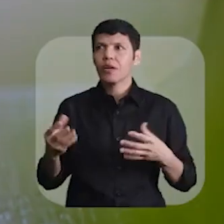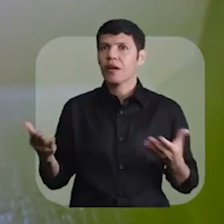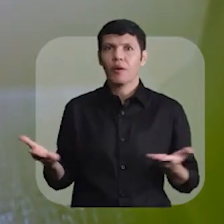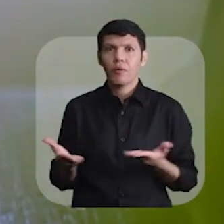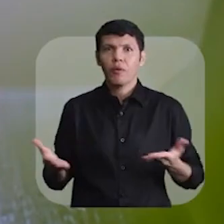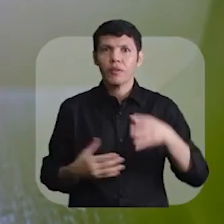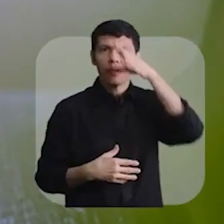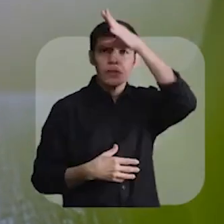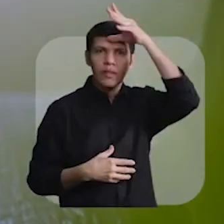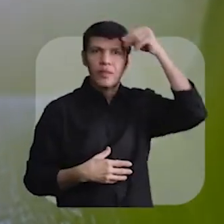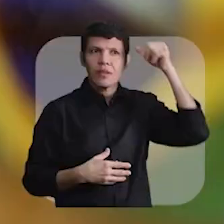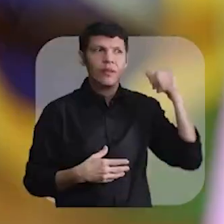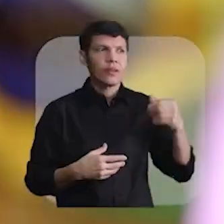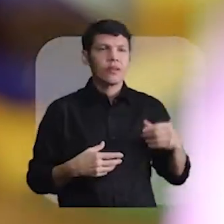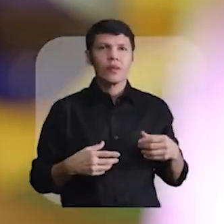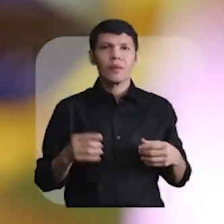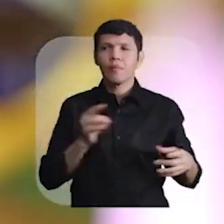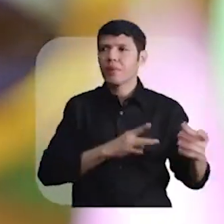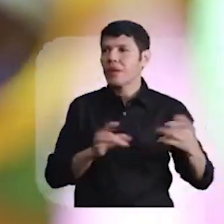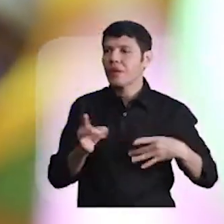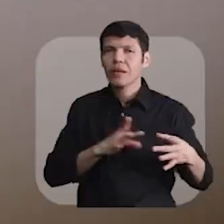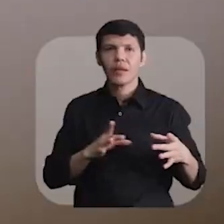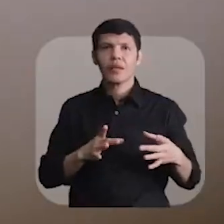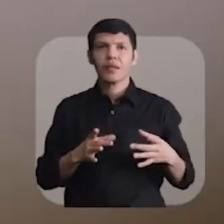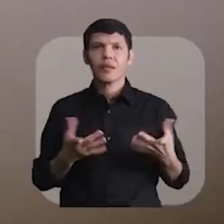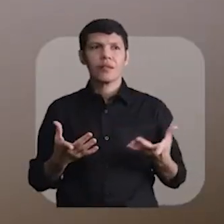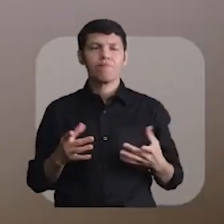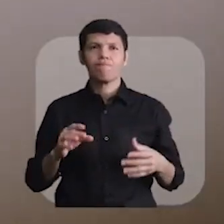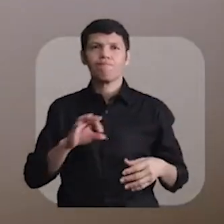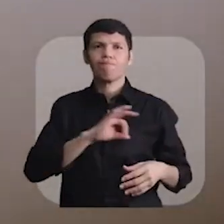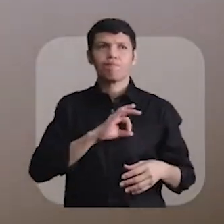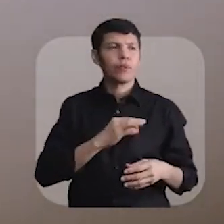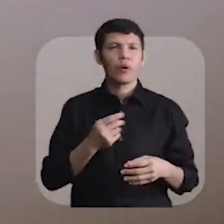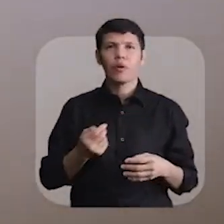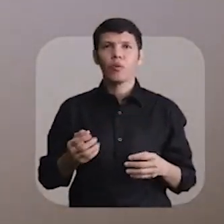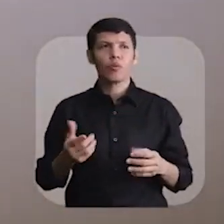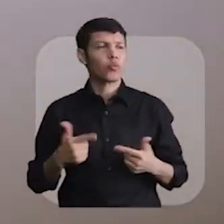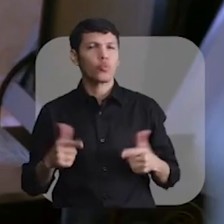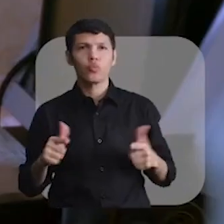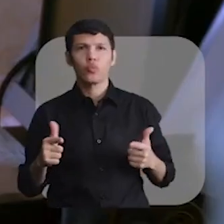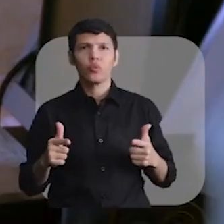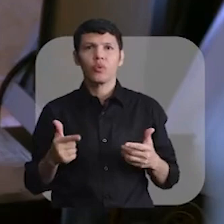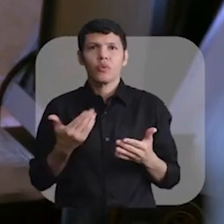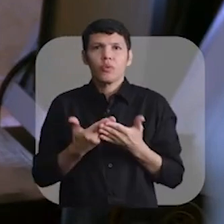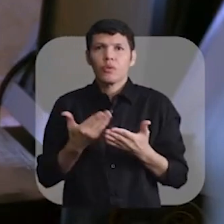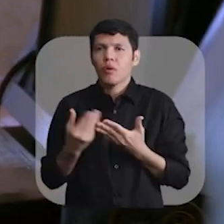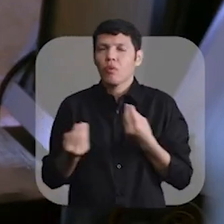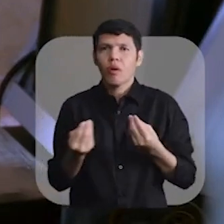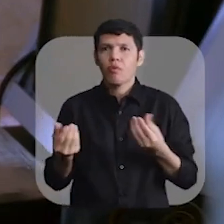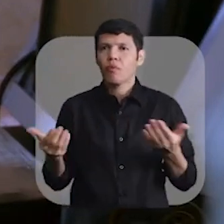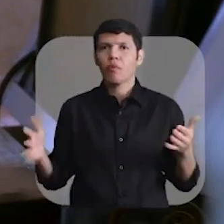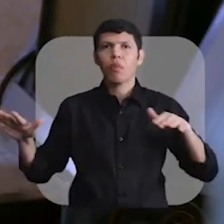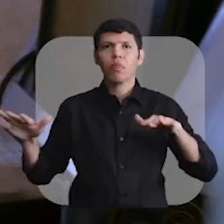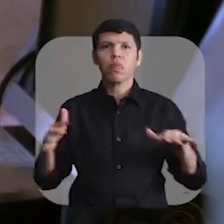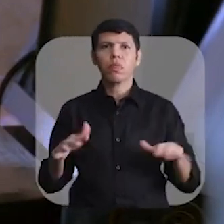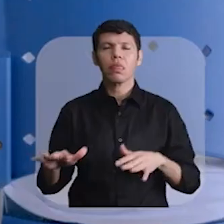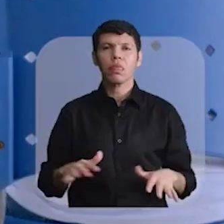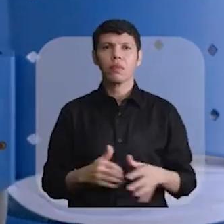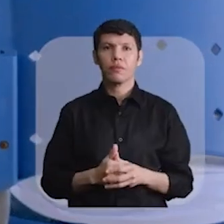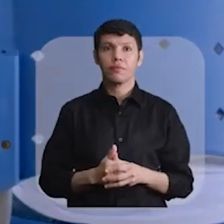Pela nossa cidade, pela segurança, pela educação, por tudo estar se decaindo.